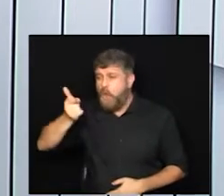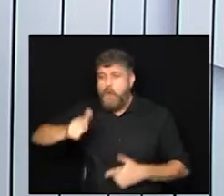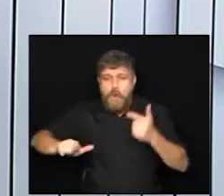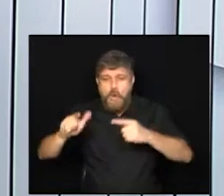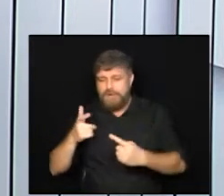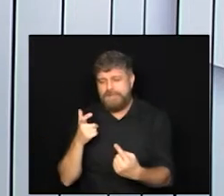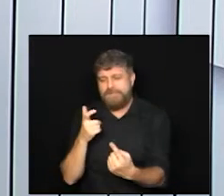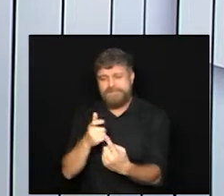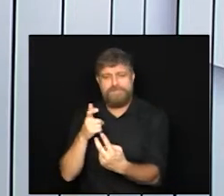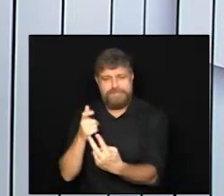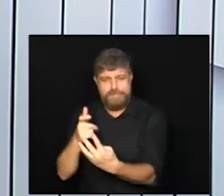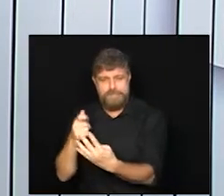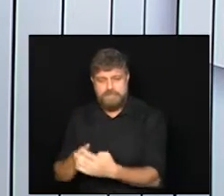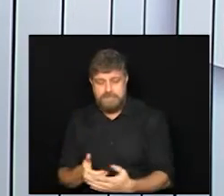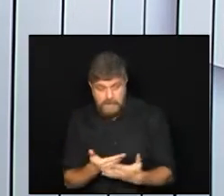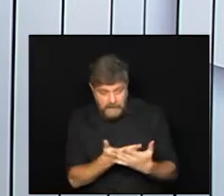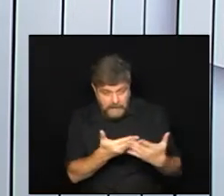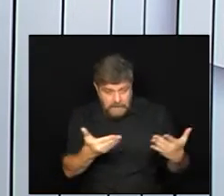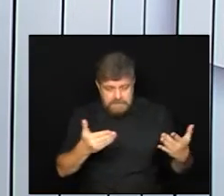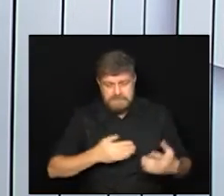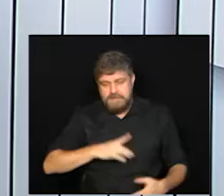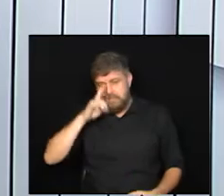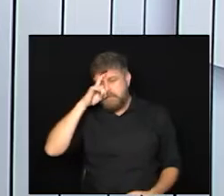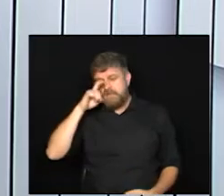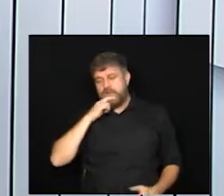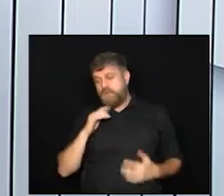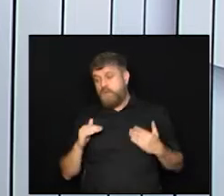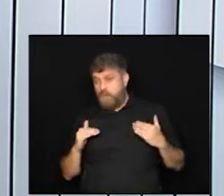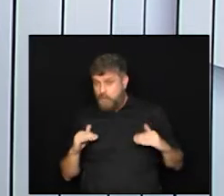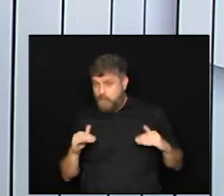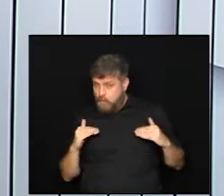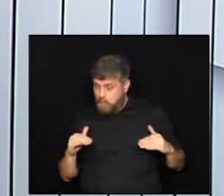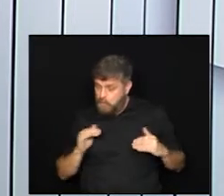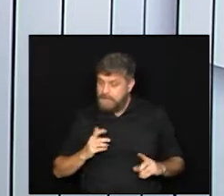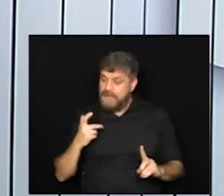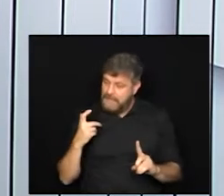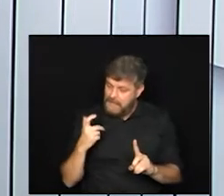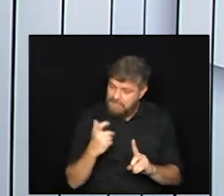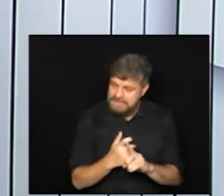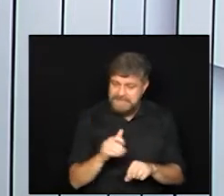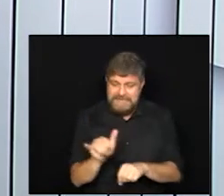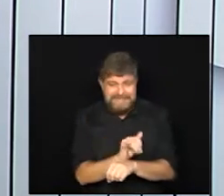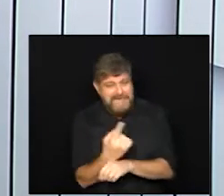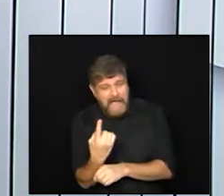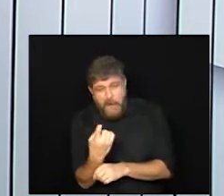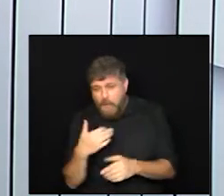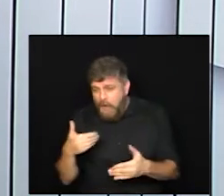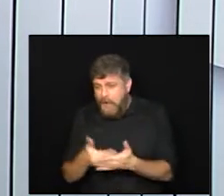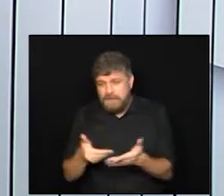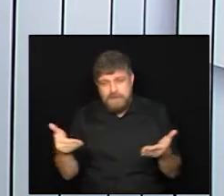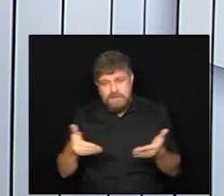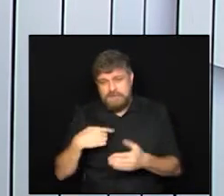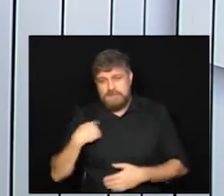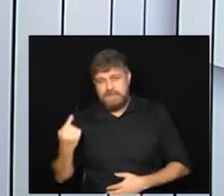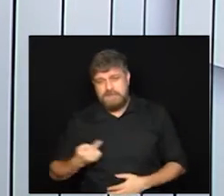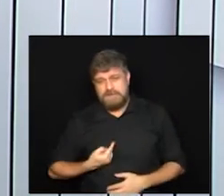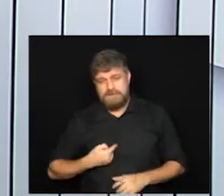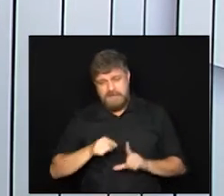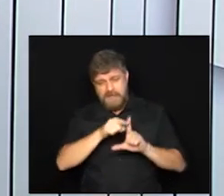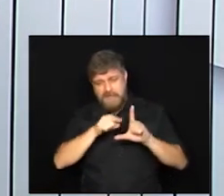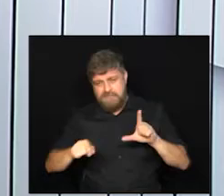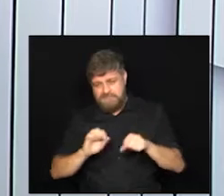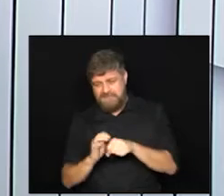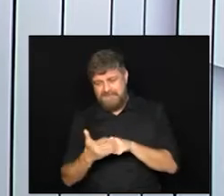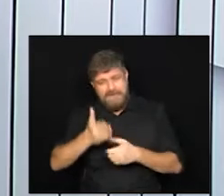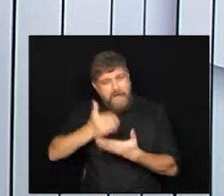a Johnson então pra você se tranquilizar e se vacinar que é a única maneira até hoje que nós temos de acabar com esta